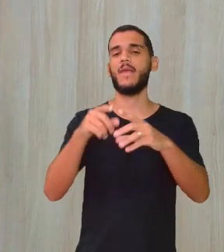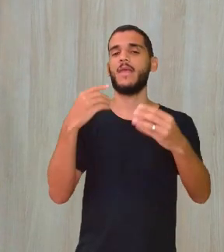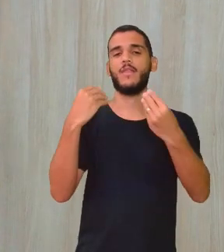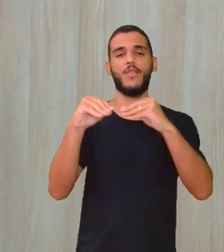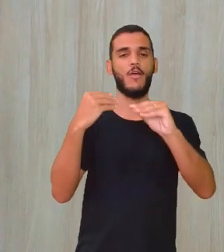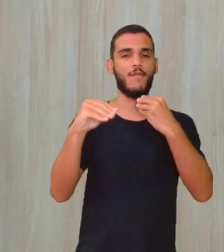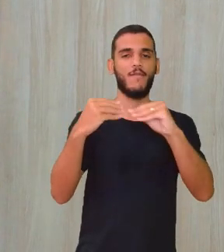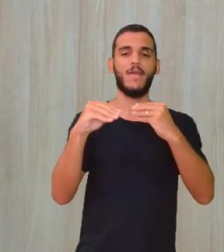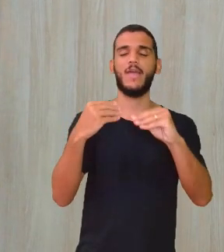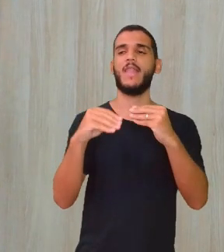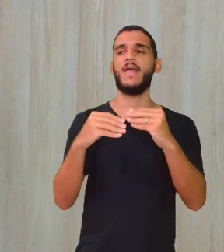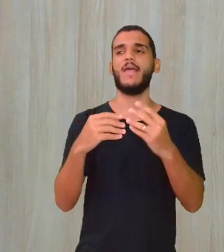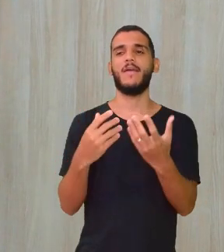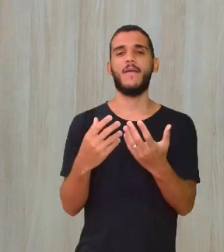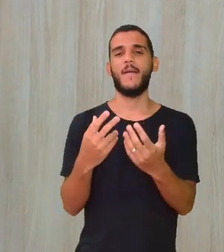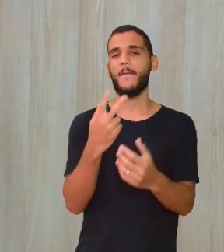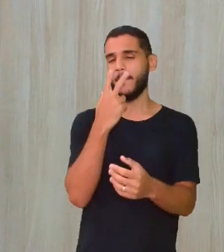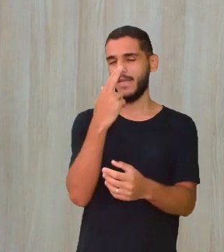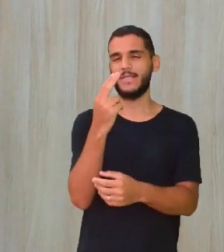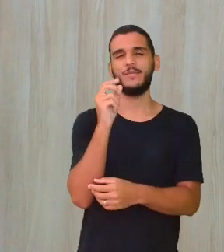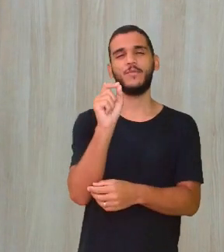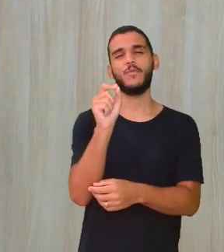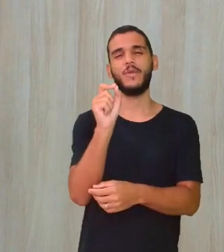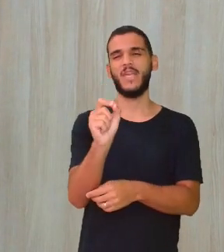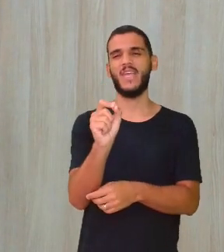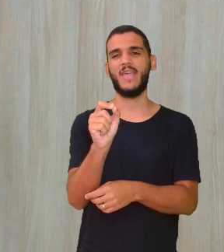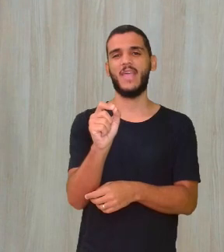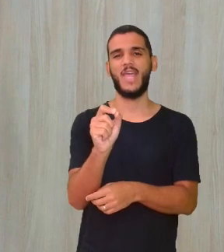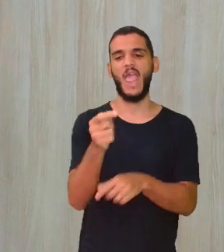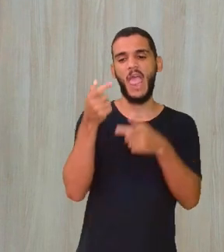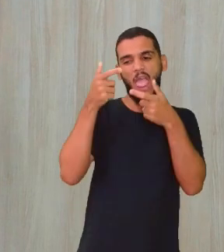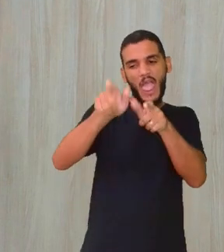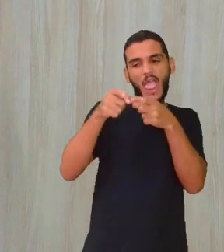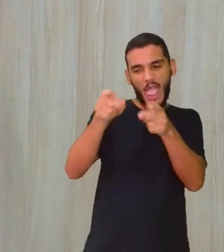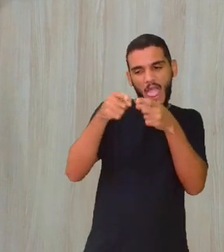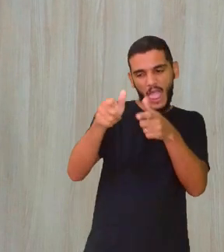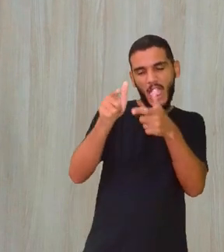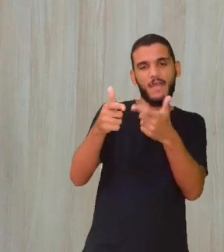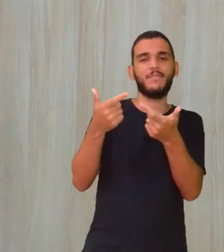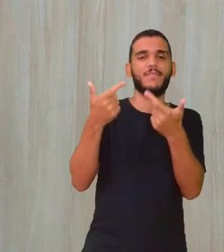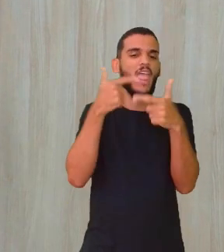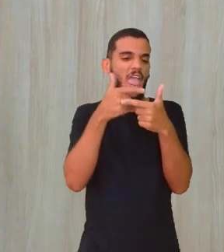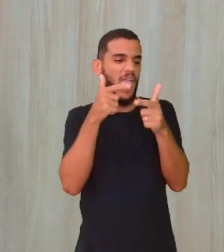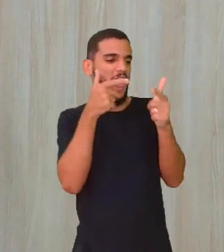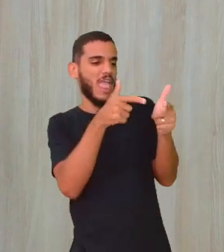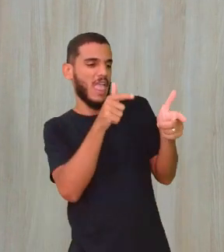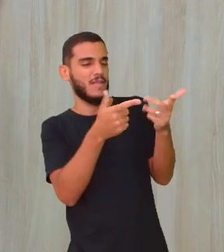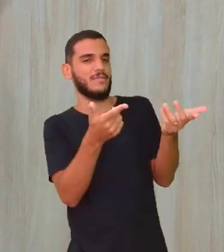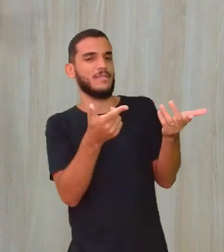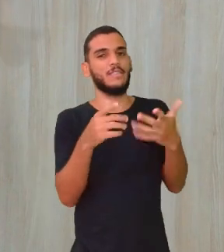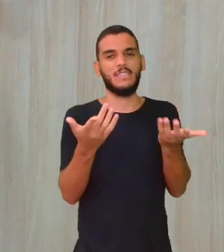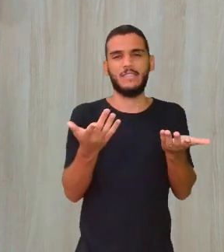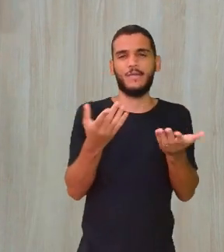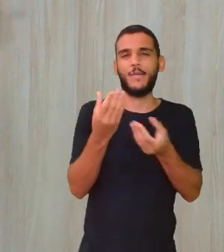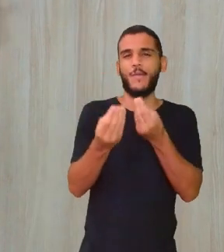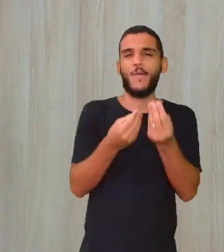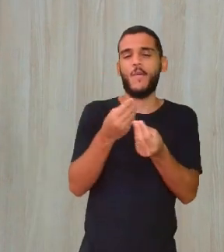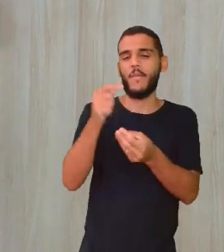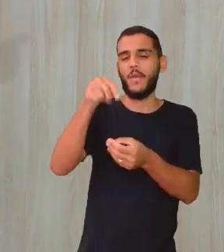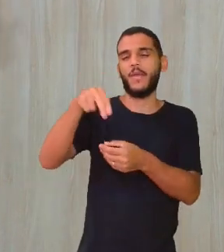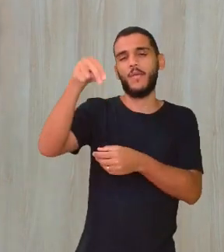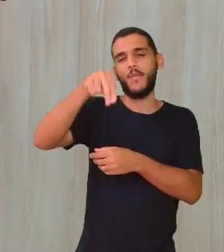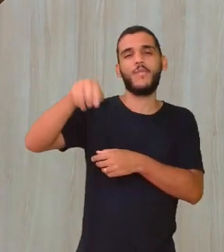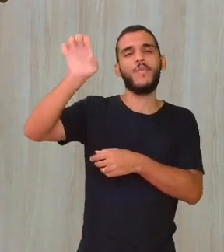Parece que é quase uma ridicularização do jeito que a gente fala. Não só a gente pernambucano, o Nordeste em si